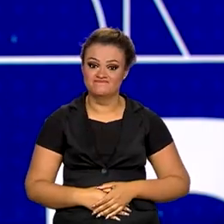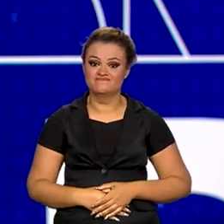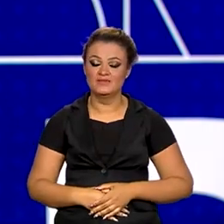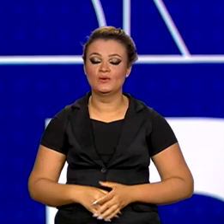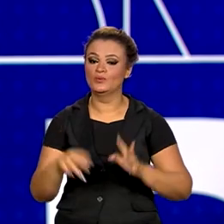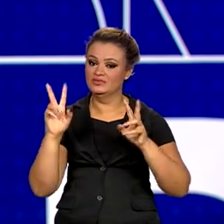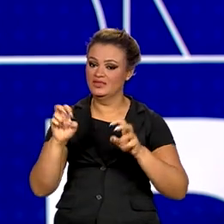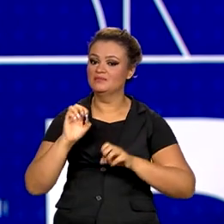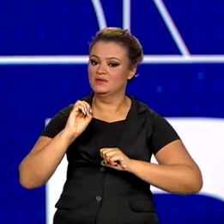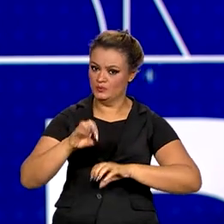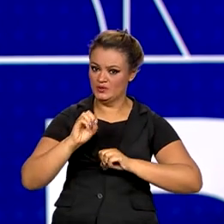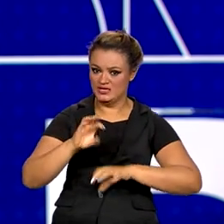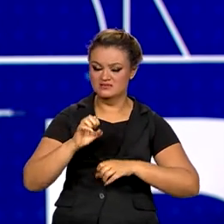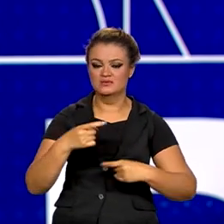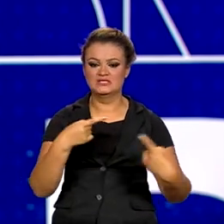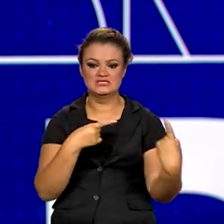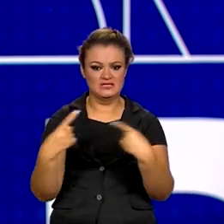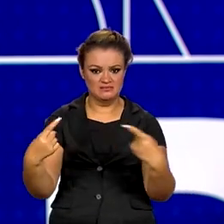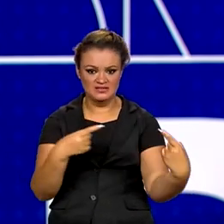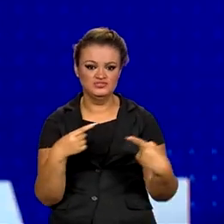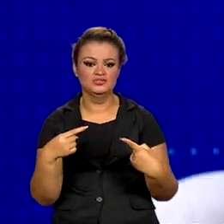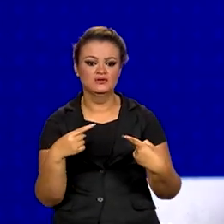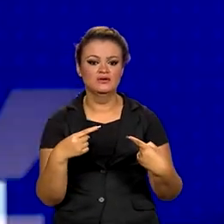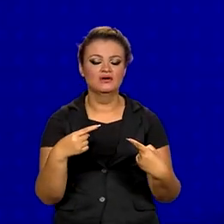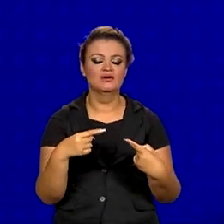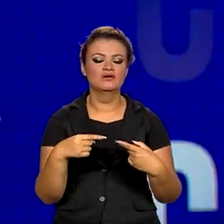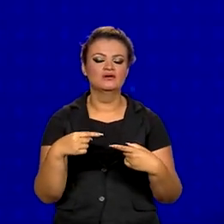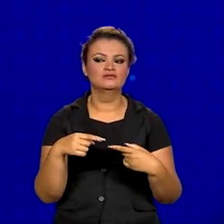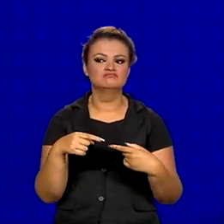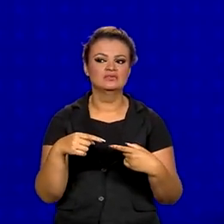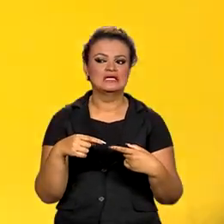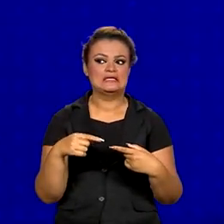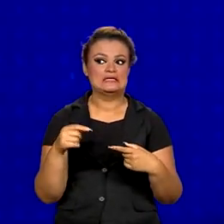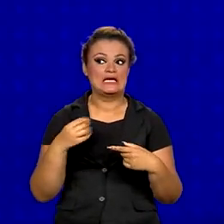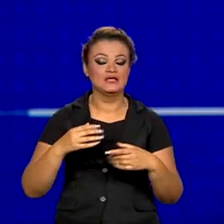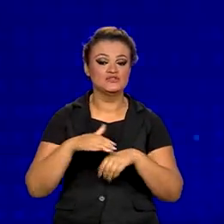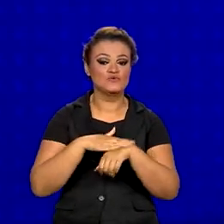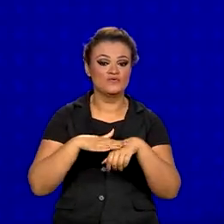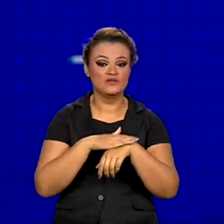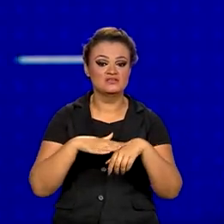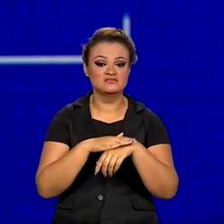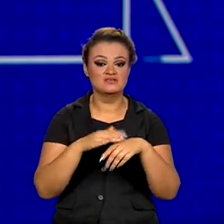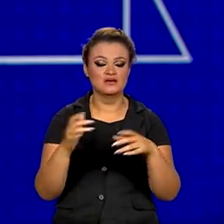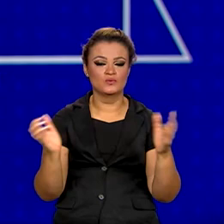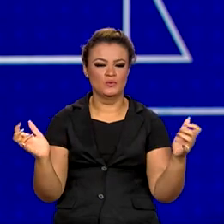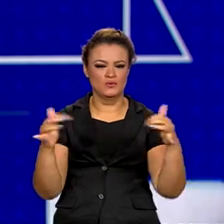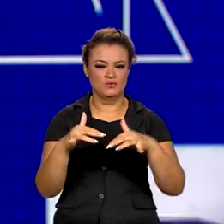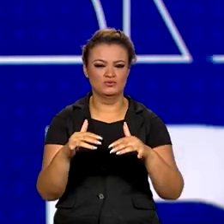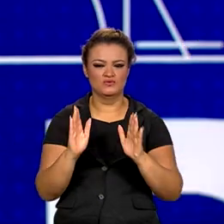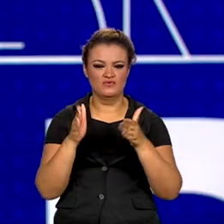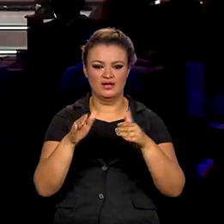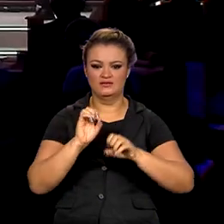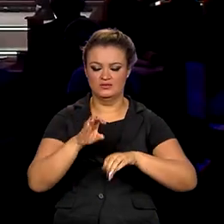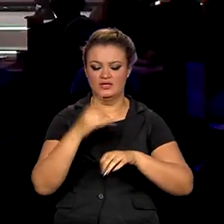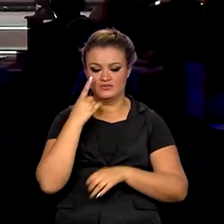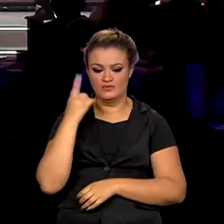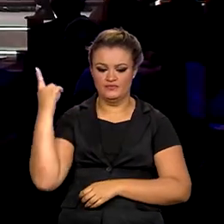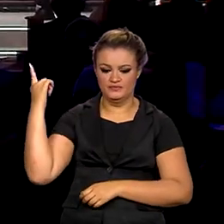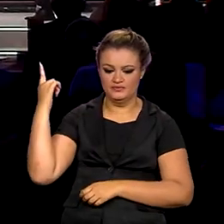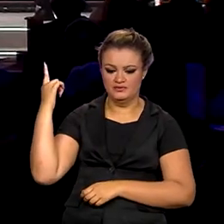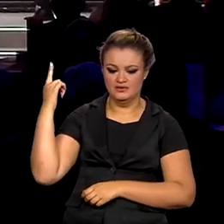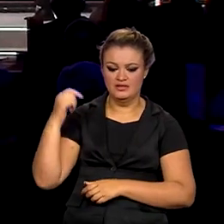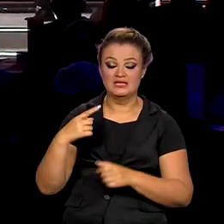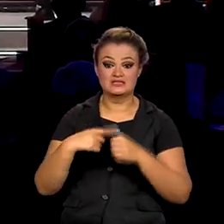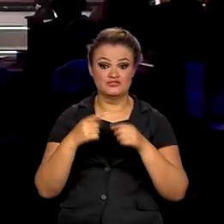tema educação também foi debatido em um encontro da organização não governamental Todos pela Educação. Foi